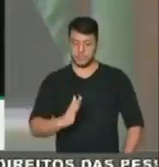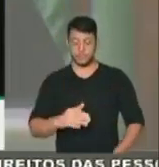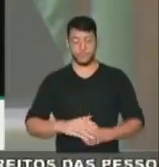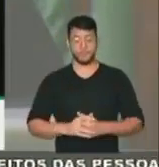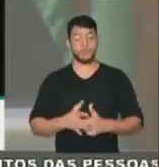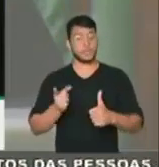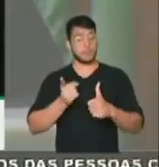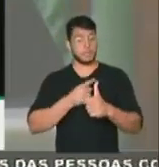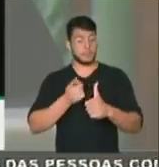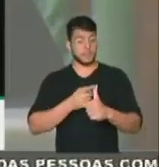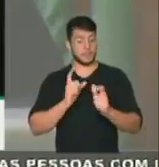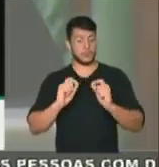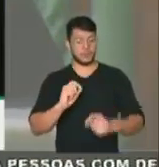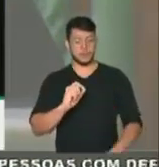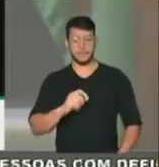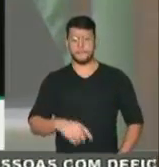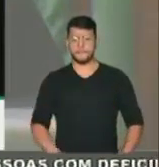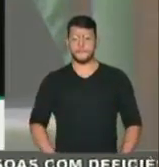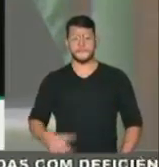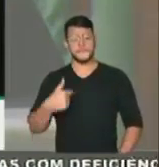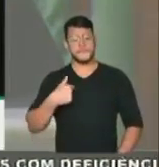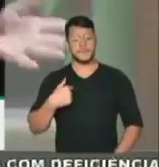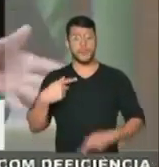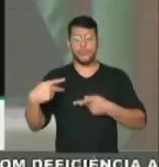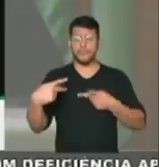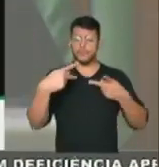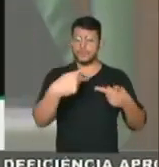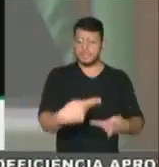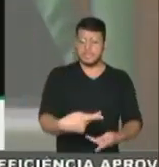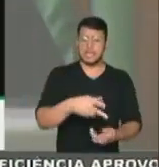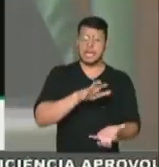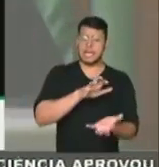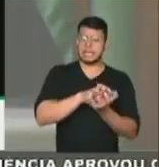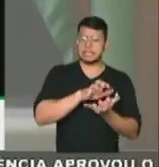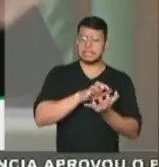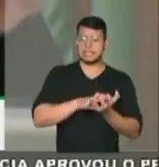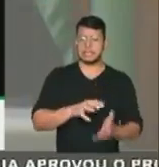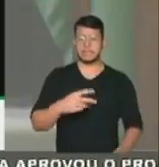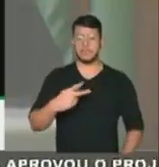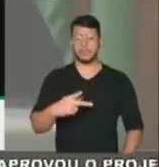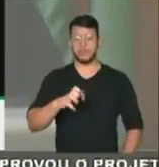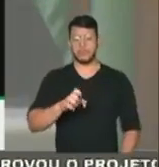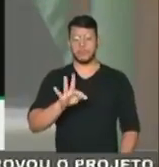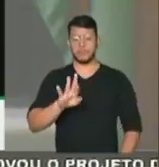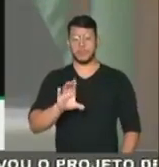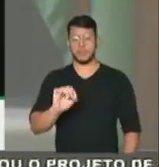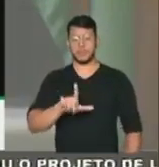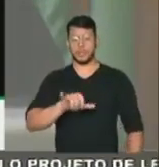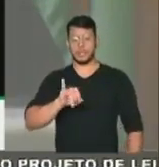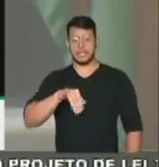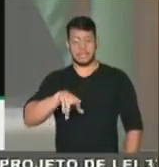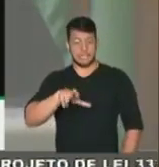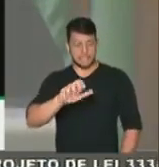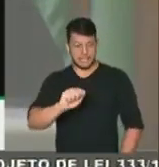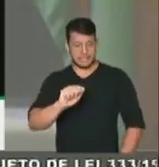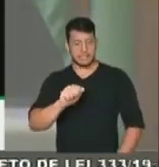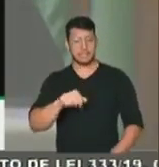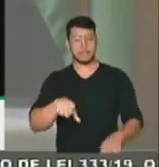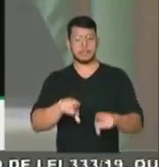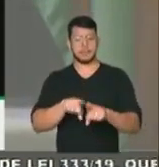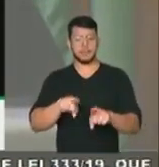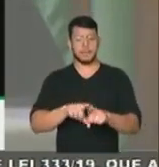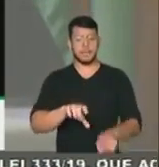de semana, foi a Recife, Petrolina, Água Grande, Cabrobó e Salgueiro. A gente